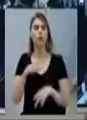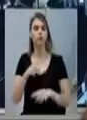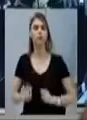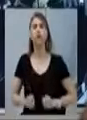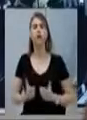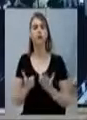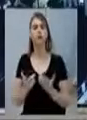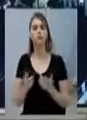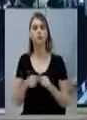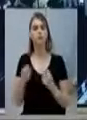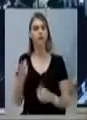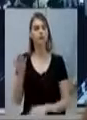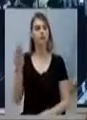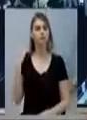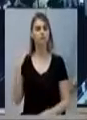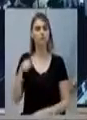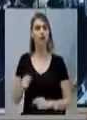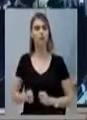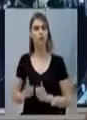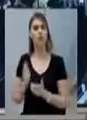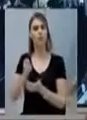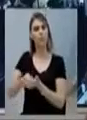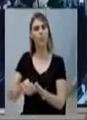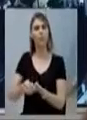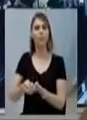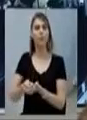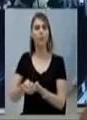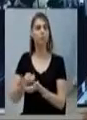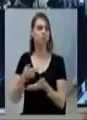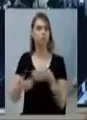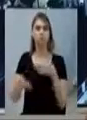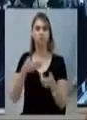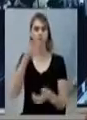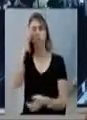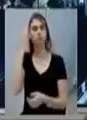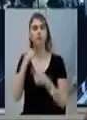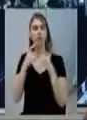Mas, na época, esse gasto era pago e ninguém reclamava.